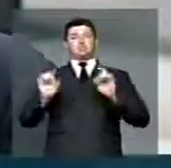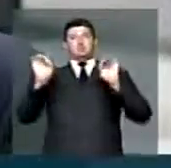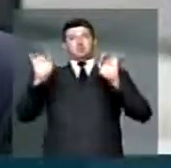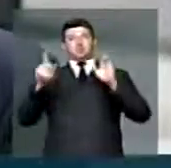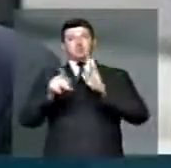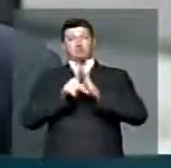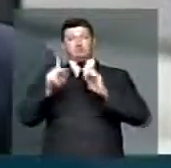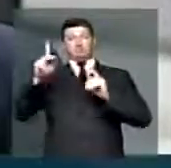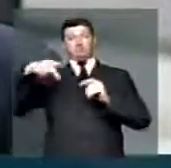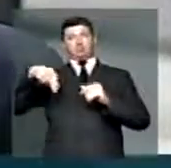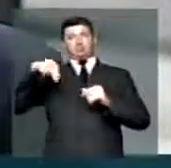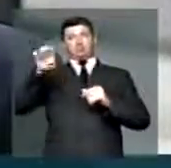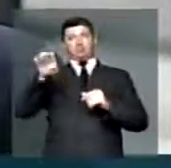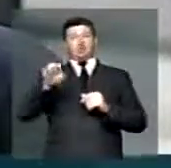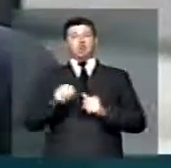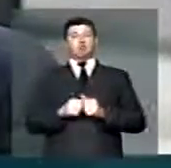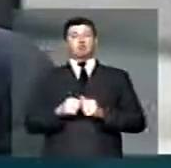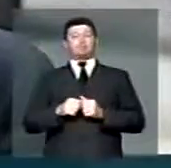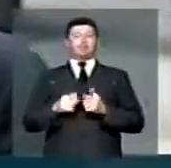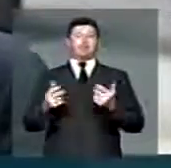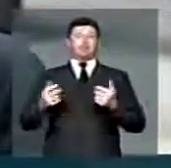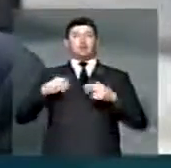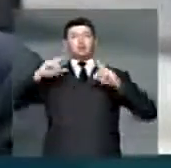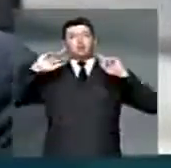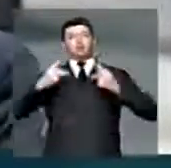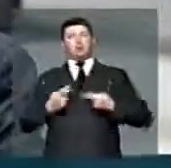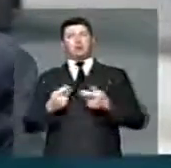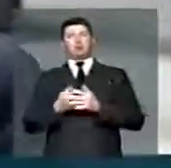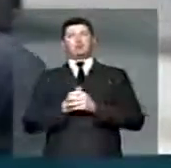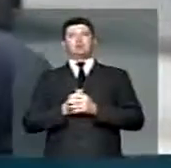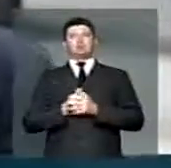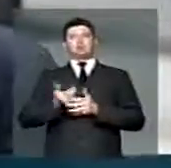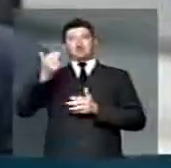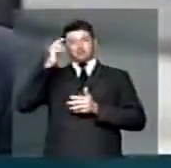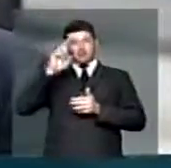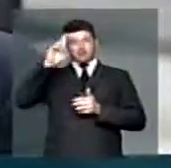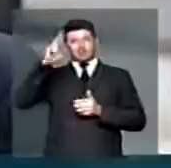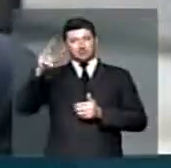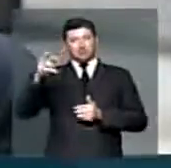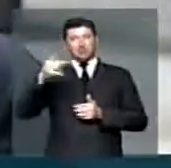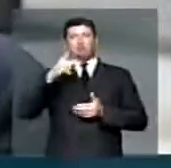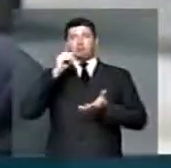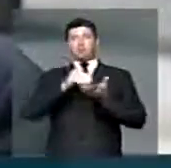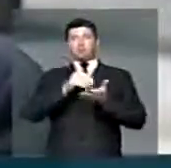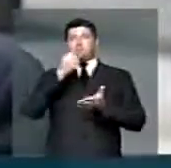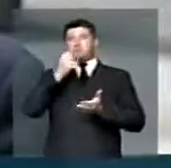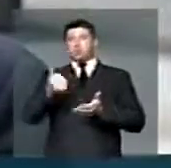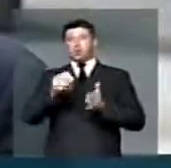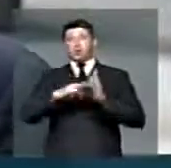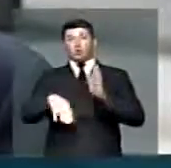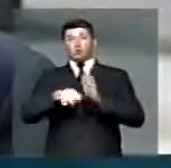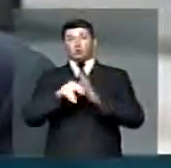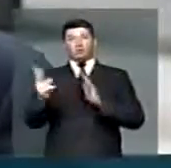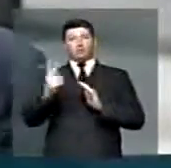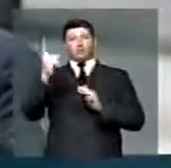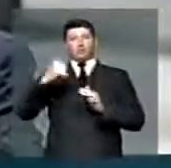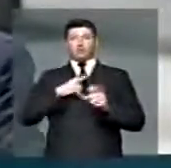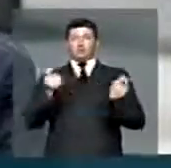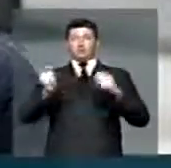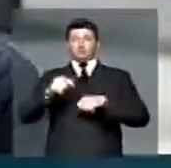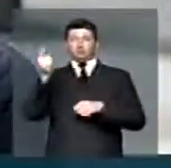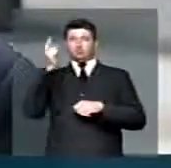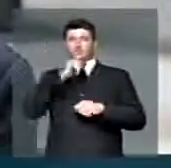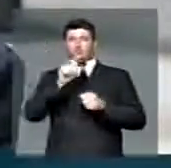do Plano Nacional de Educação, e reconheço que a senhora colocou muito bem todas as virtudes que foram feitas.